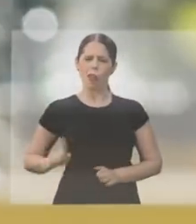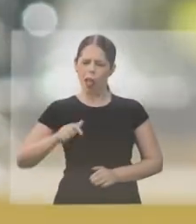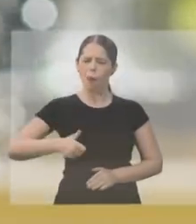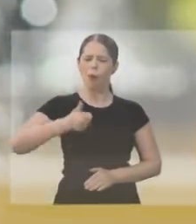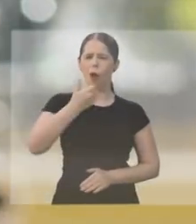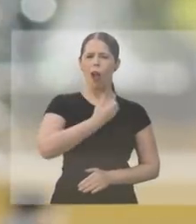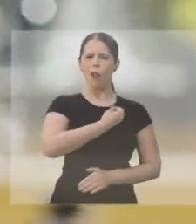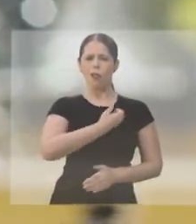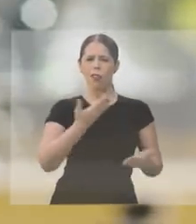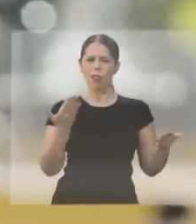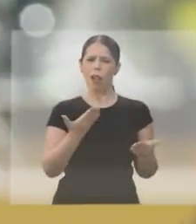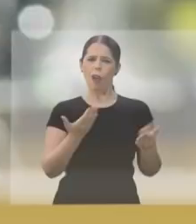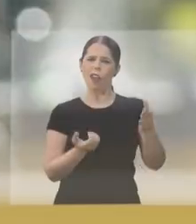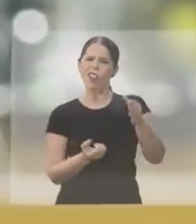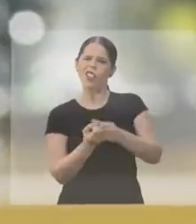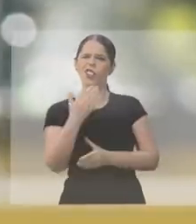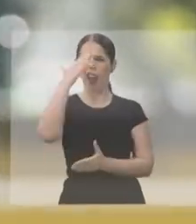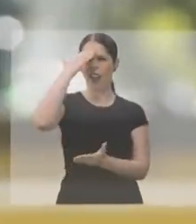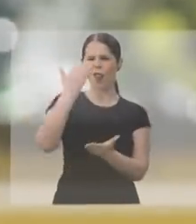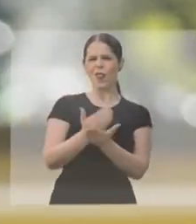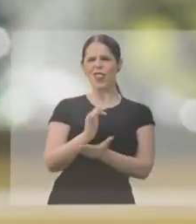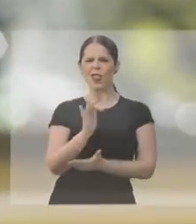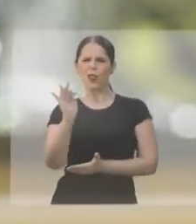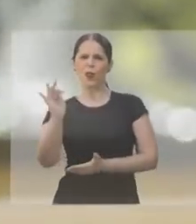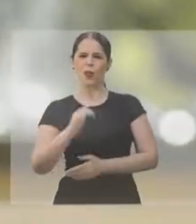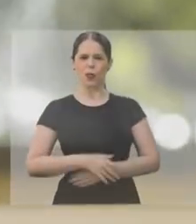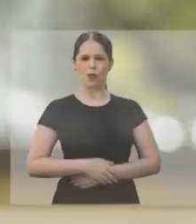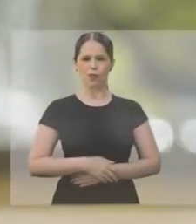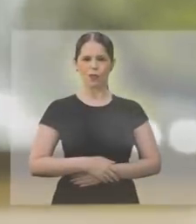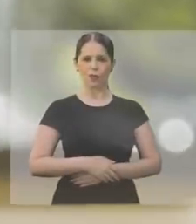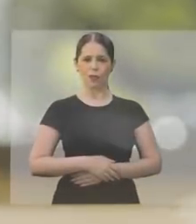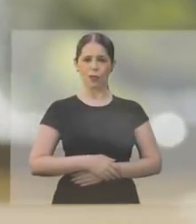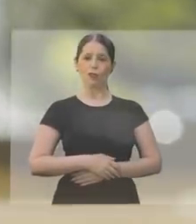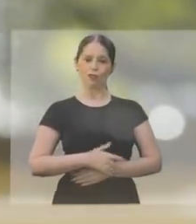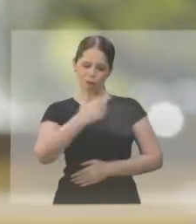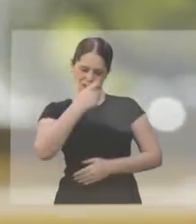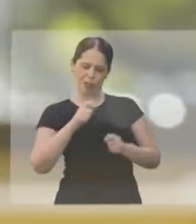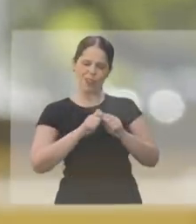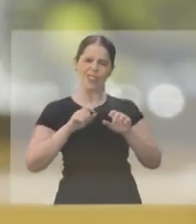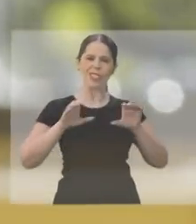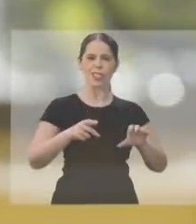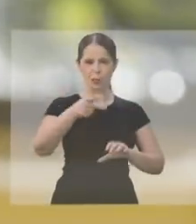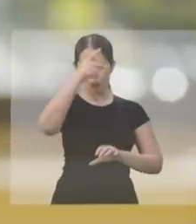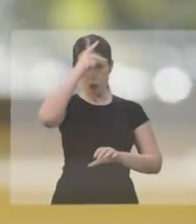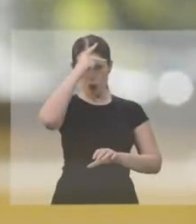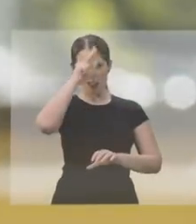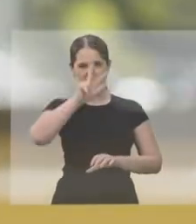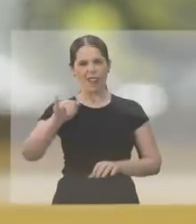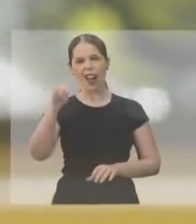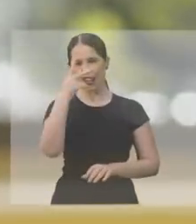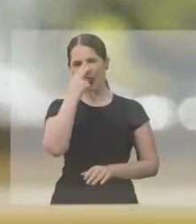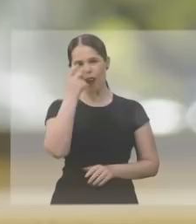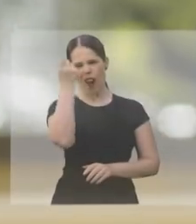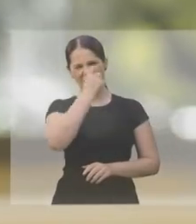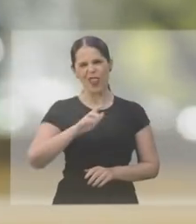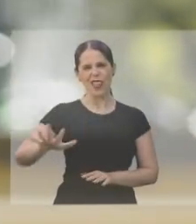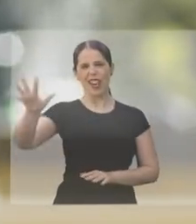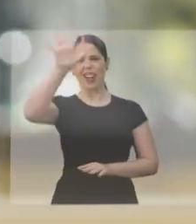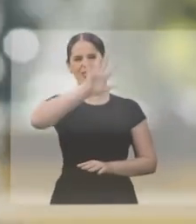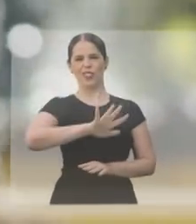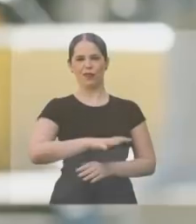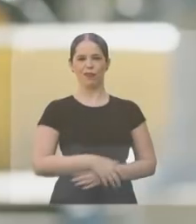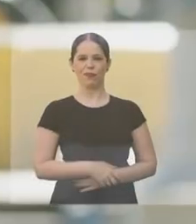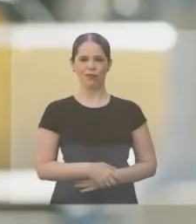a vida no presente e gerar confiança no futuro. Nós fizemos em Pelotas e vamos fazer em todo o Rio Grande.